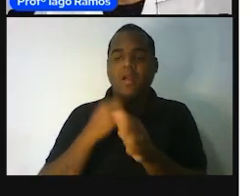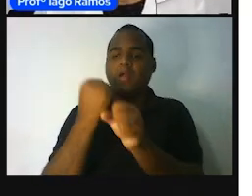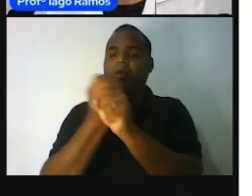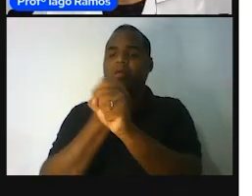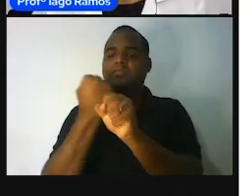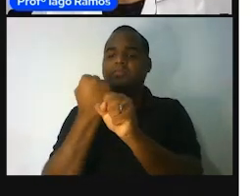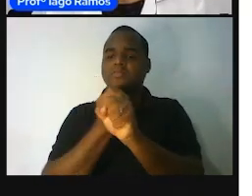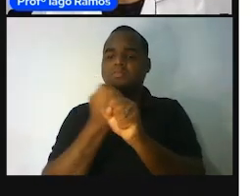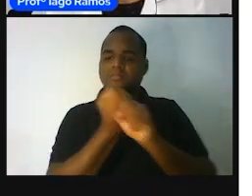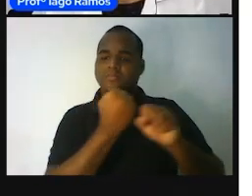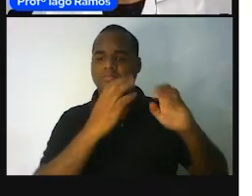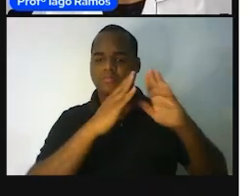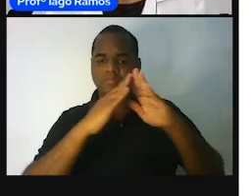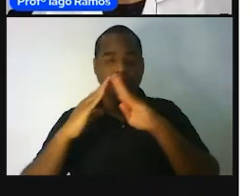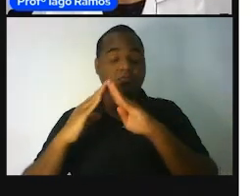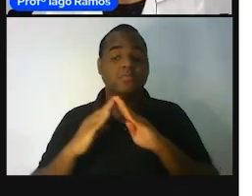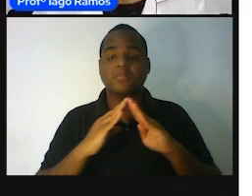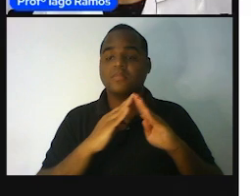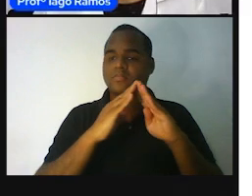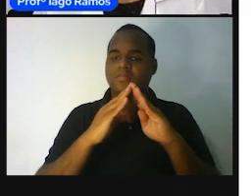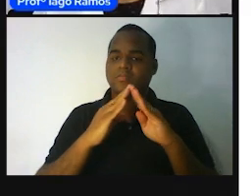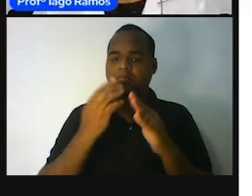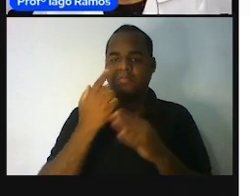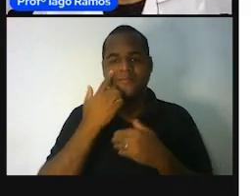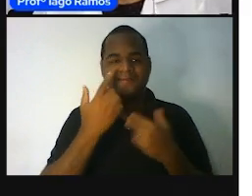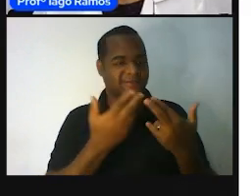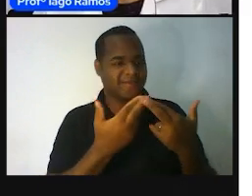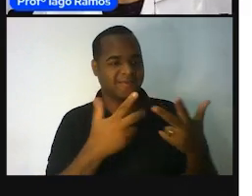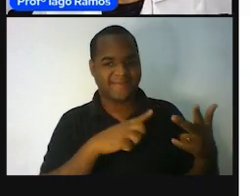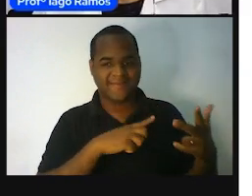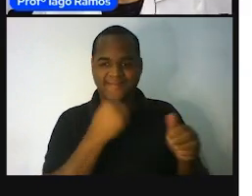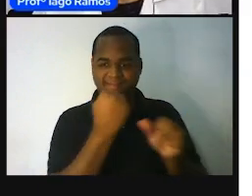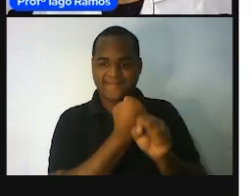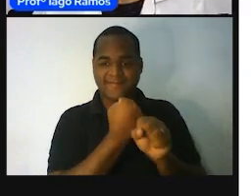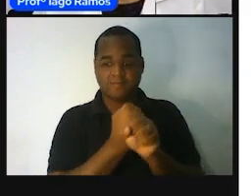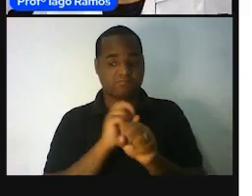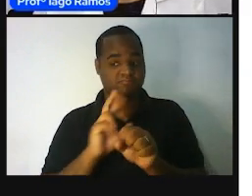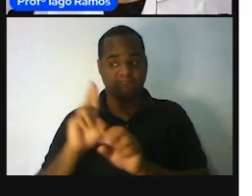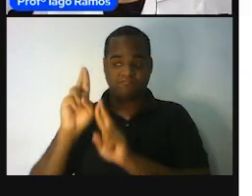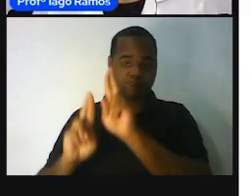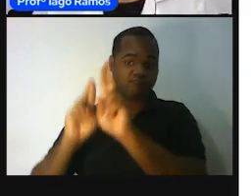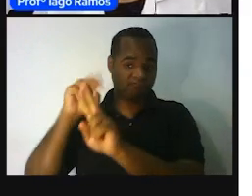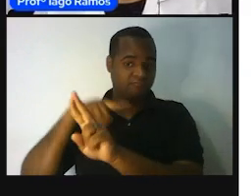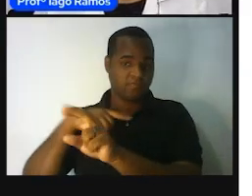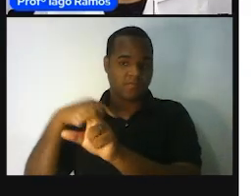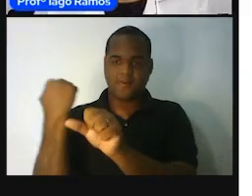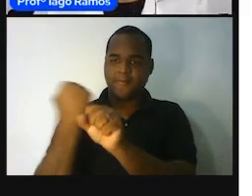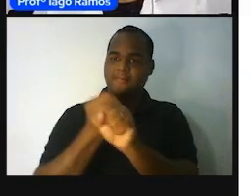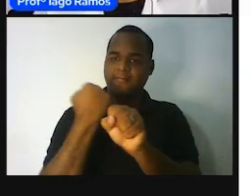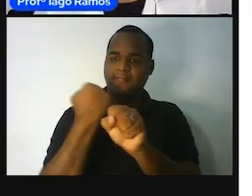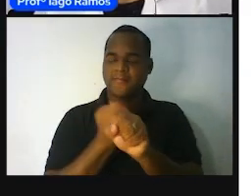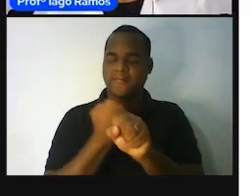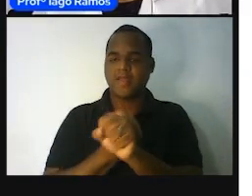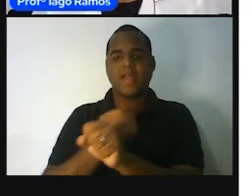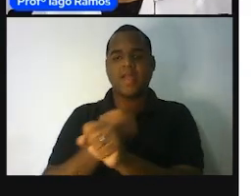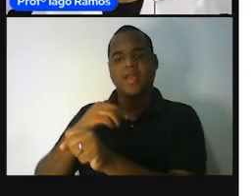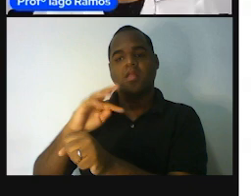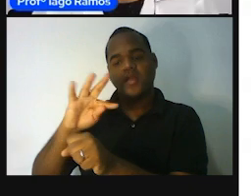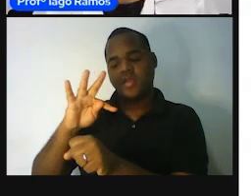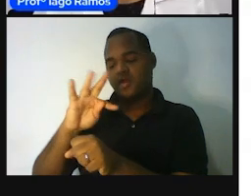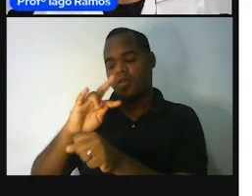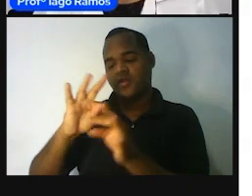por exemplo, você vê que os construtores, os consumidores, seus instrumentos, são uma reta de treina, né?